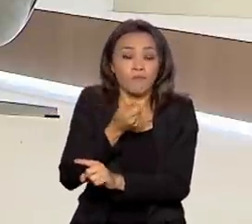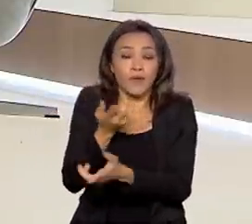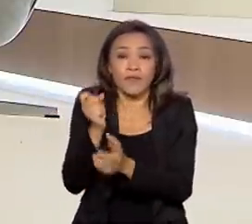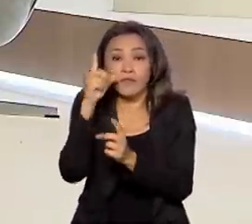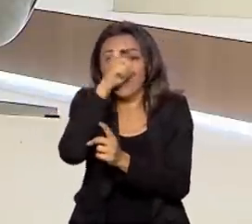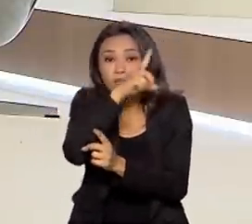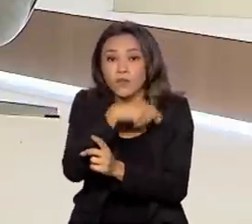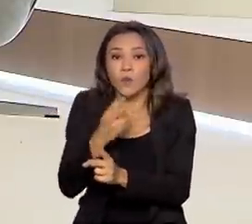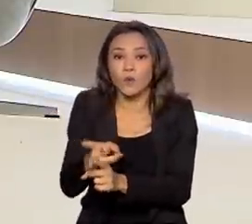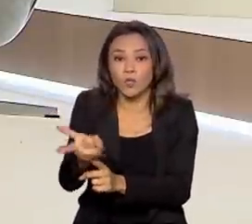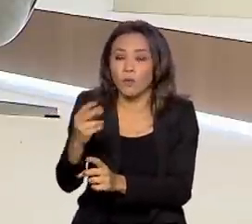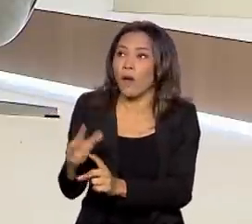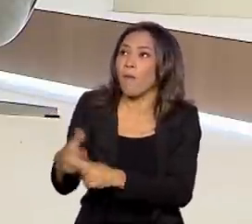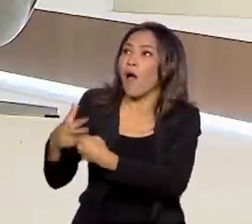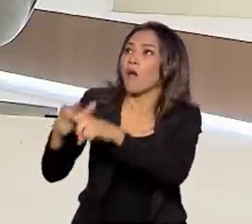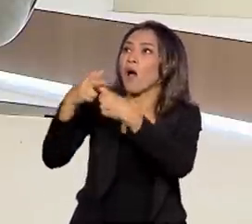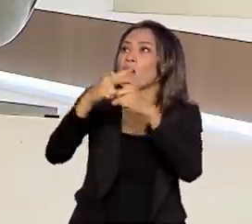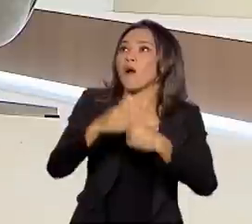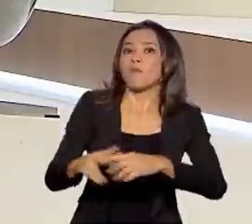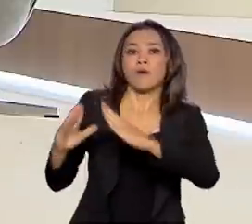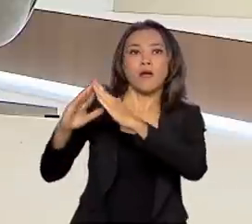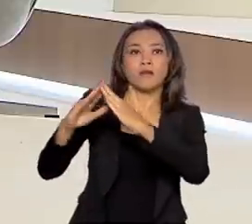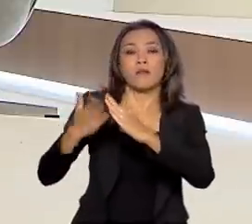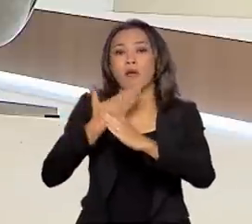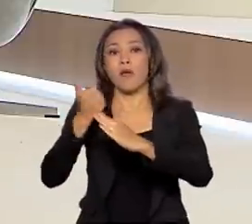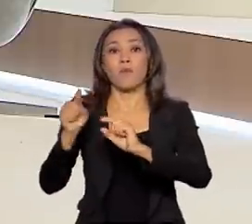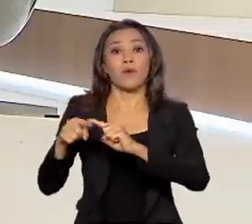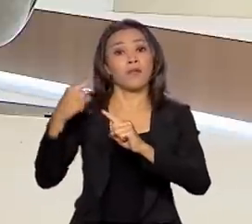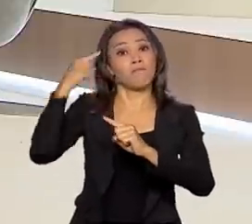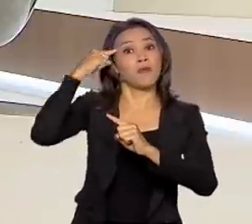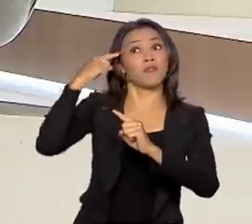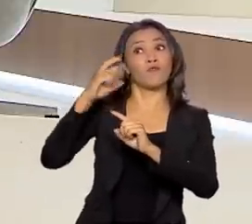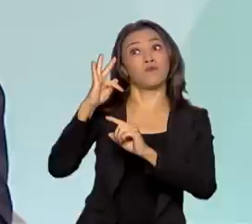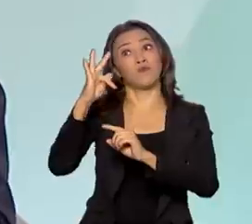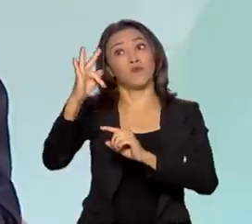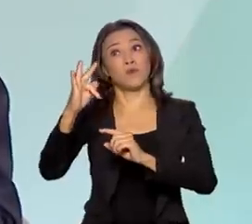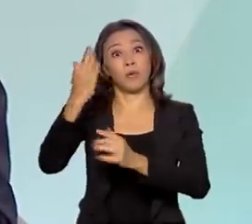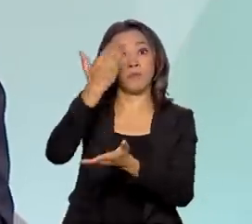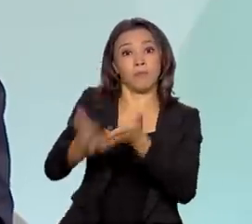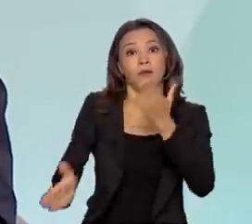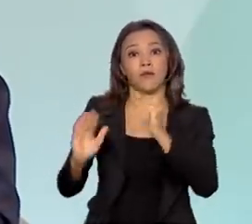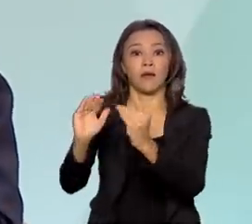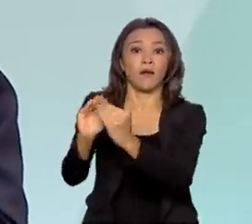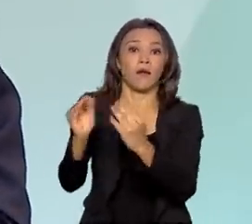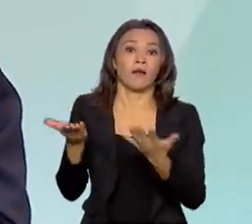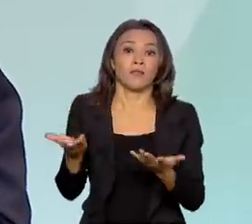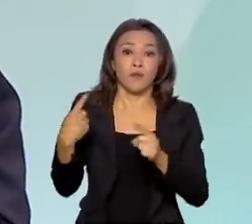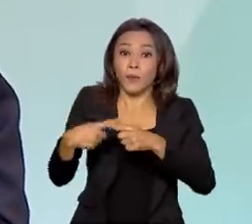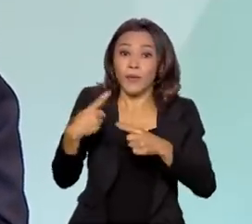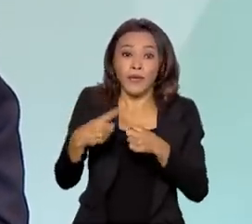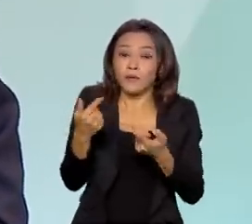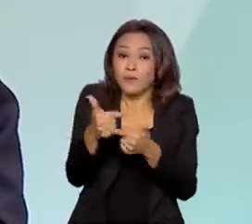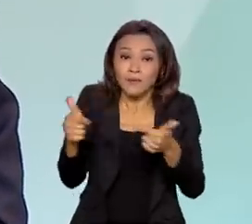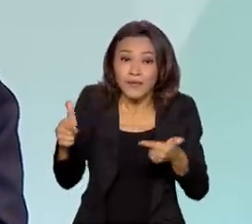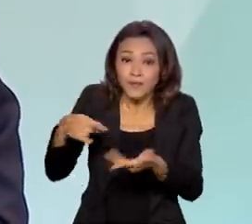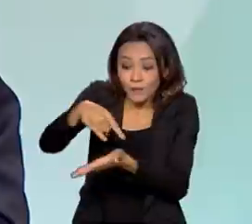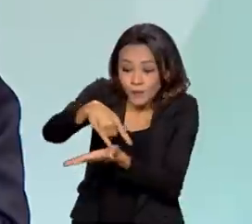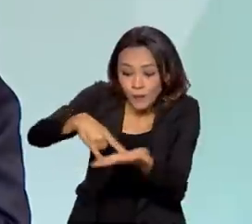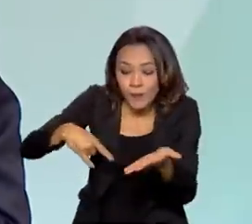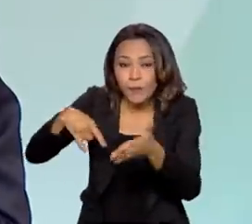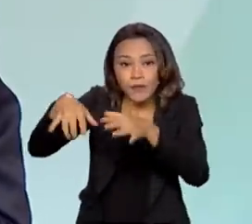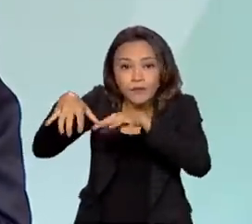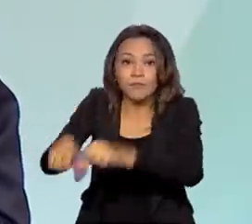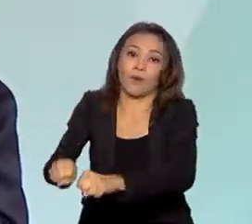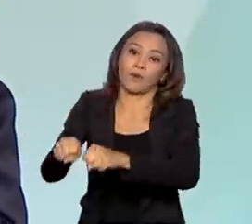porque elas sempre têm sobre a sua cabeça uma espada, que algum dia ela poderia vir a ser despejada. E eu estou dizendo,